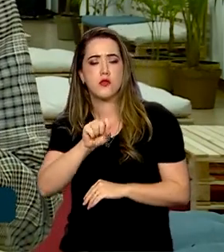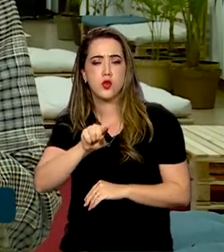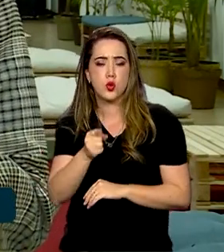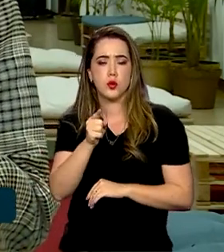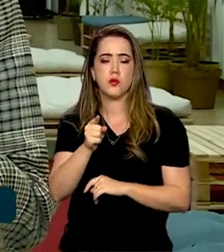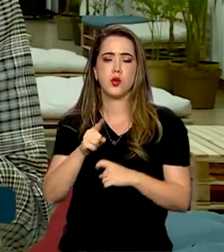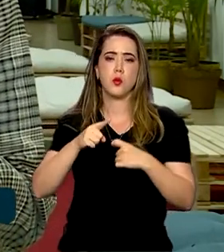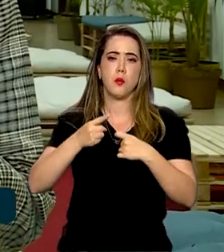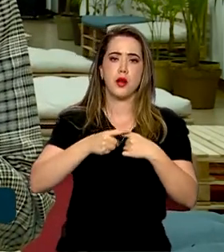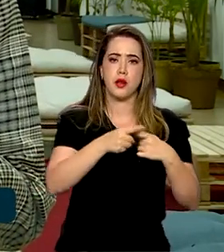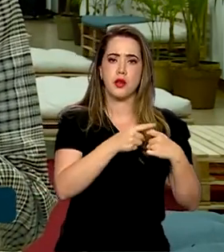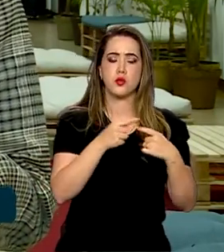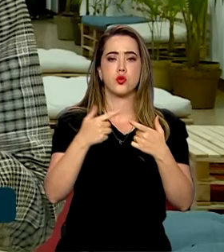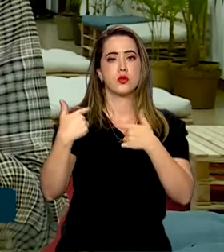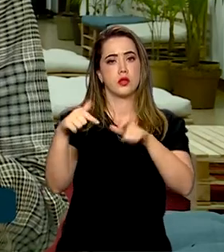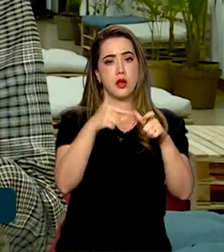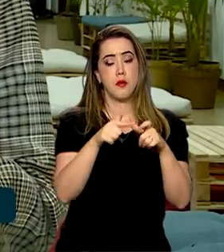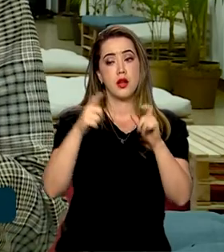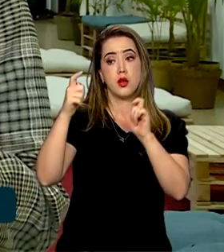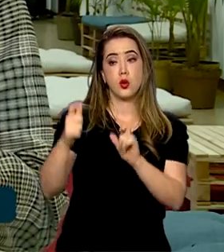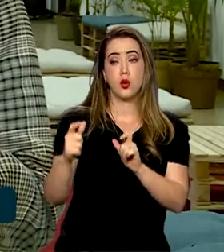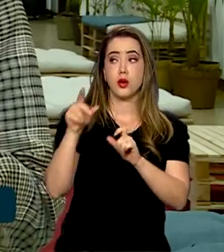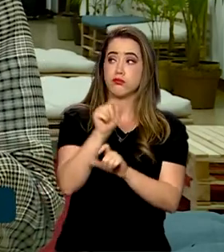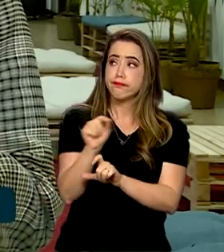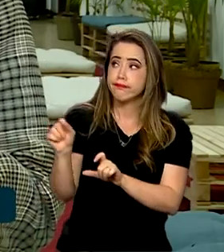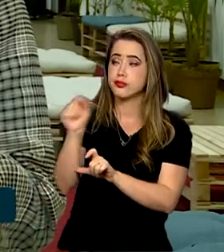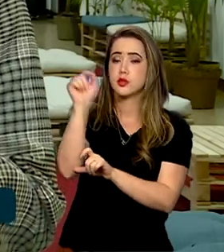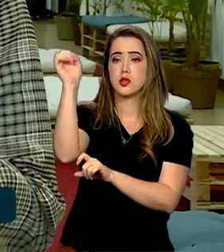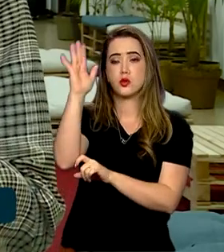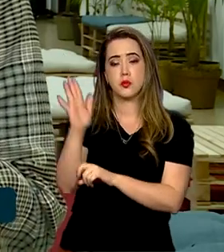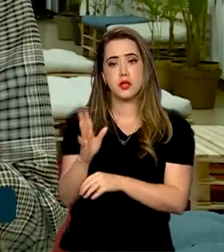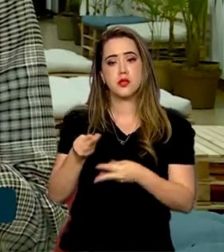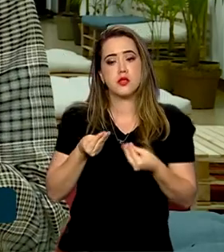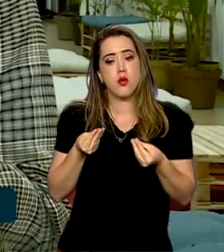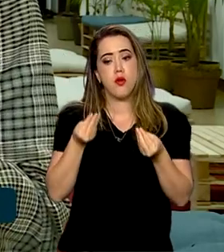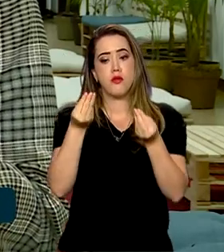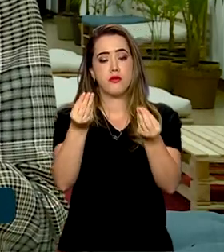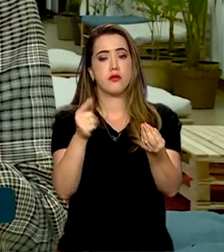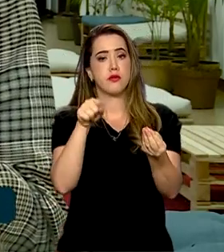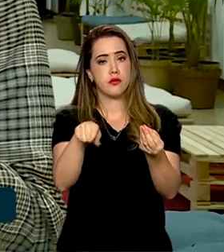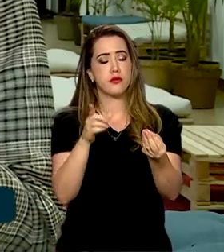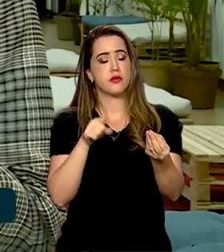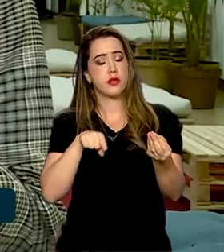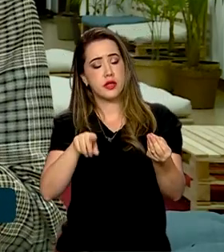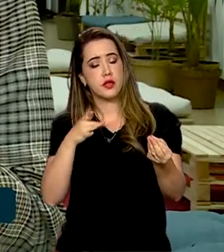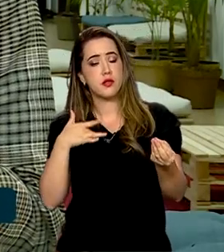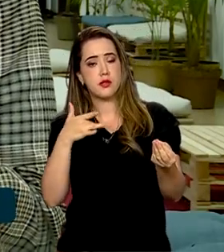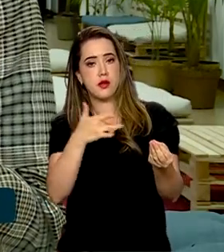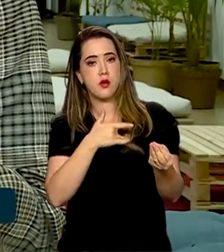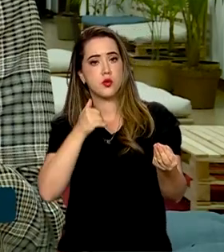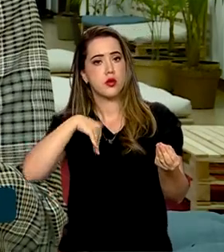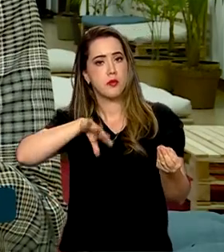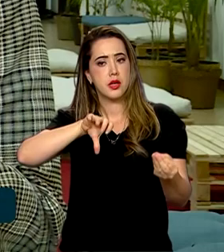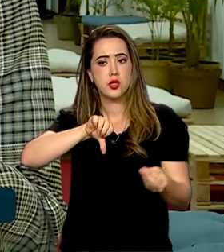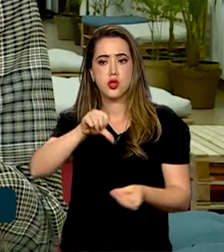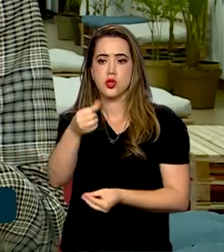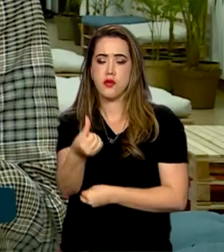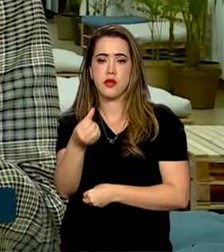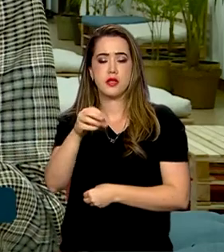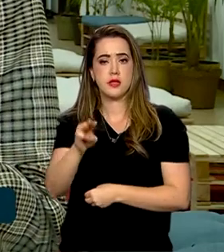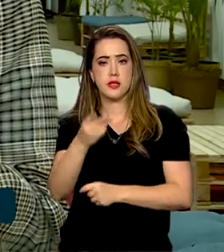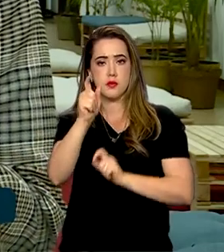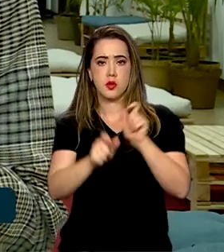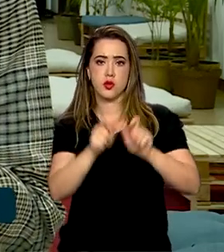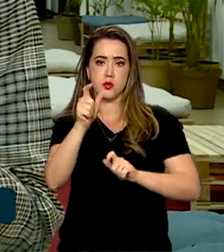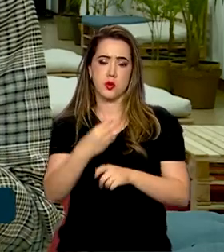trabalhando nos postos de saúde de todo o país, assegurando acesso à saúde para mais de 96 milhões de brasileiros